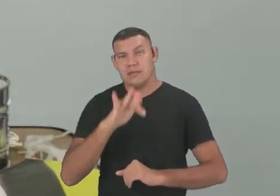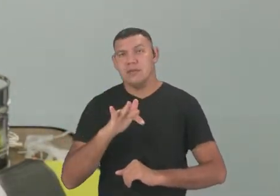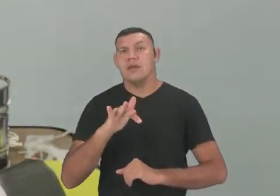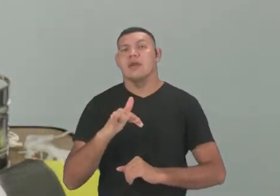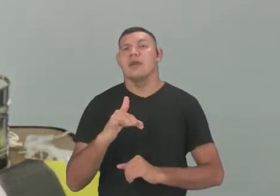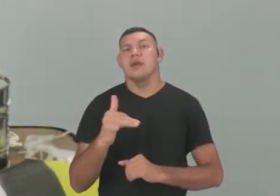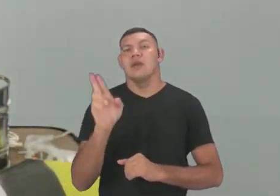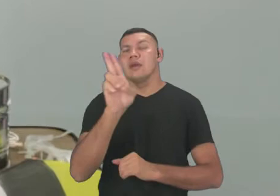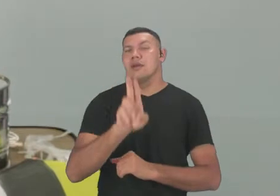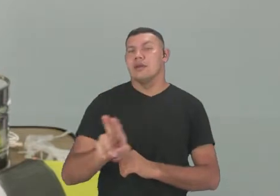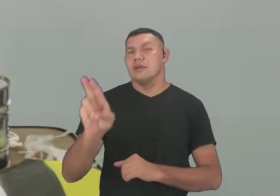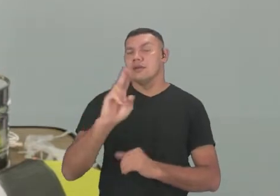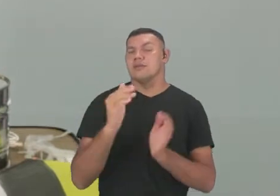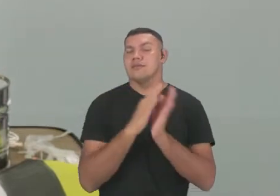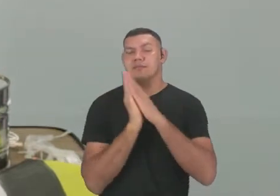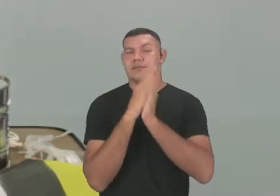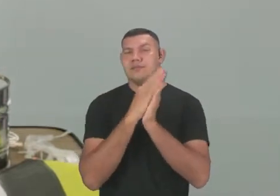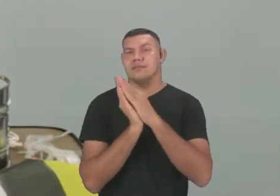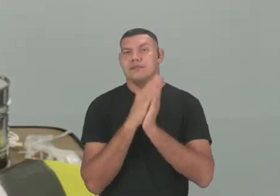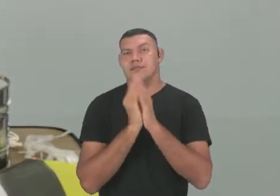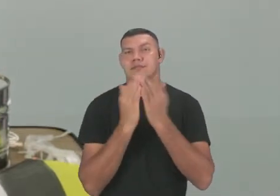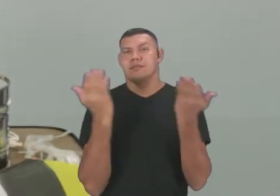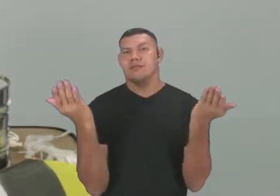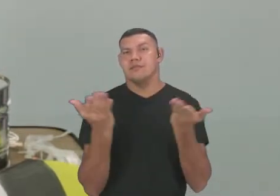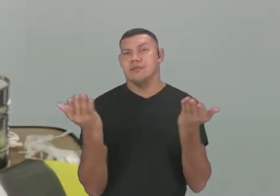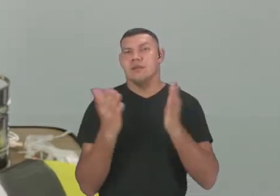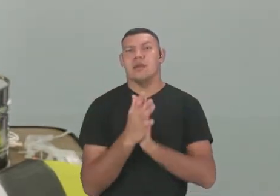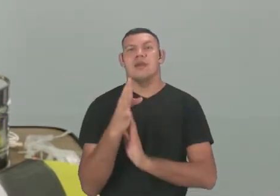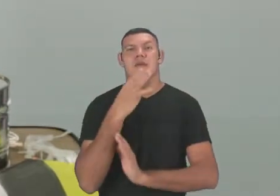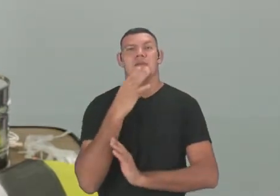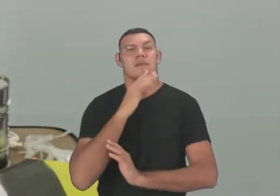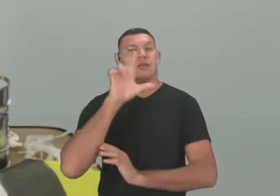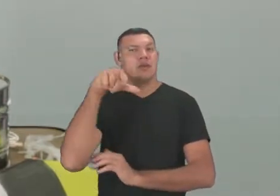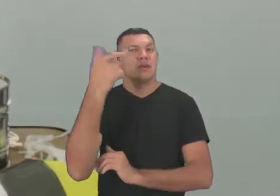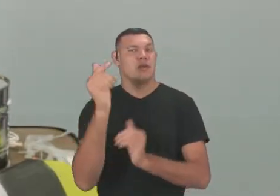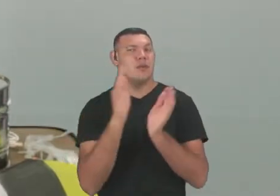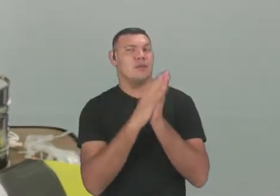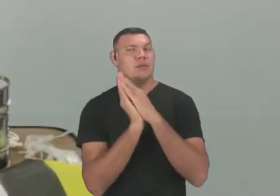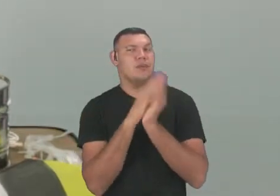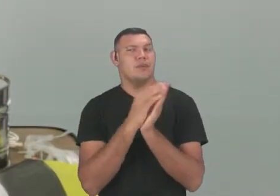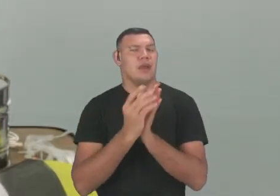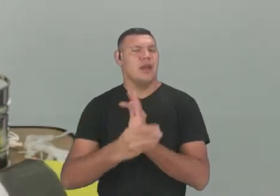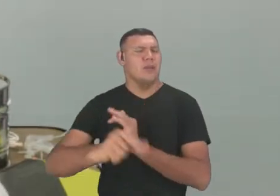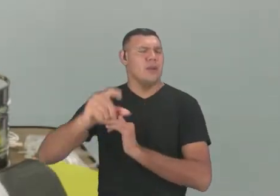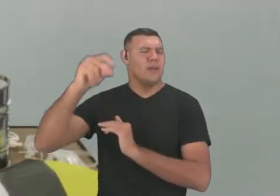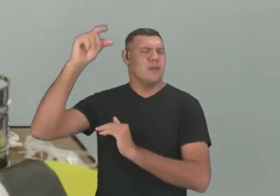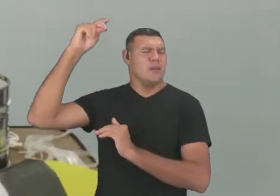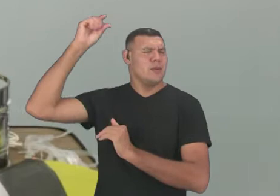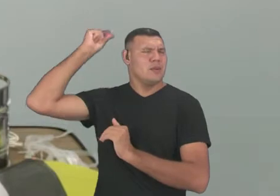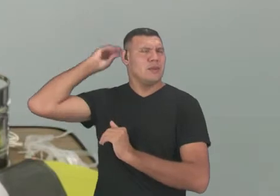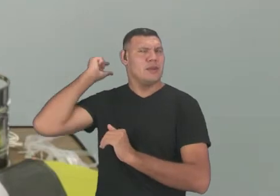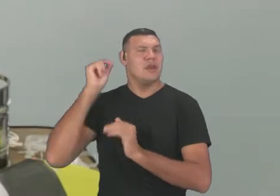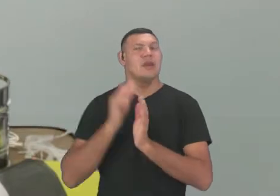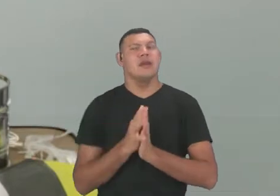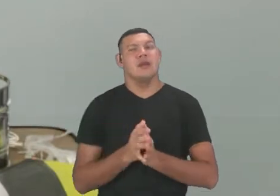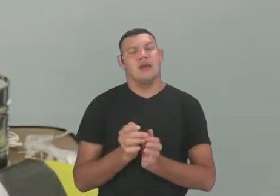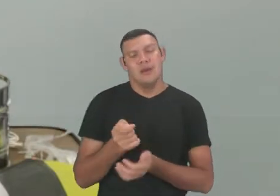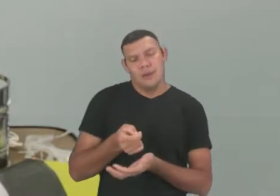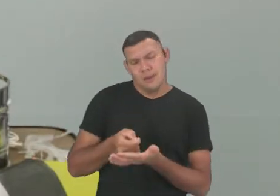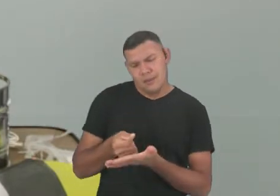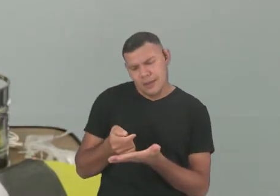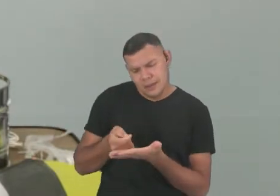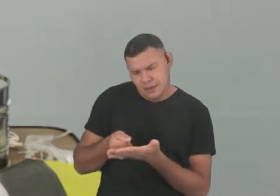estes tipos de brinquedos. Mas vamos conhecer mais um brinquedo que é bem antigo. É a bolinha de